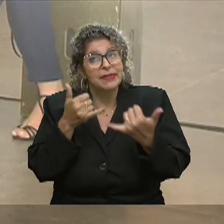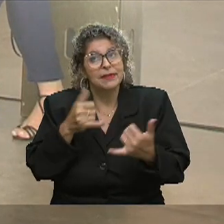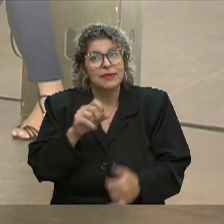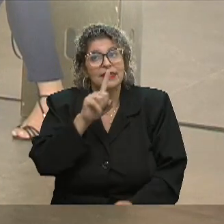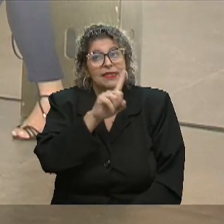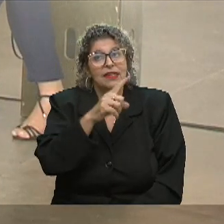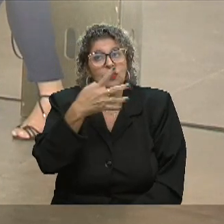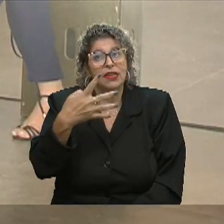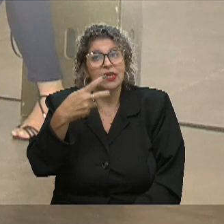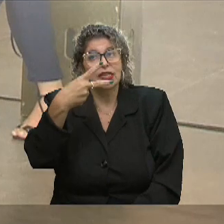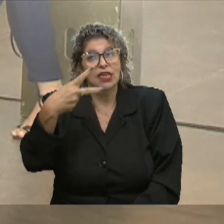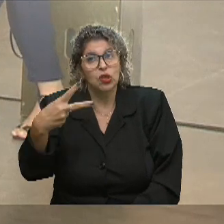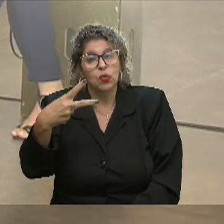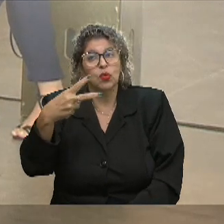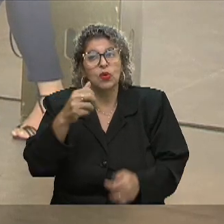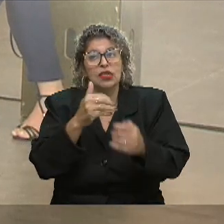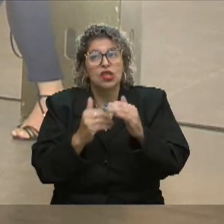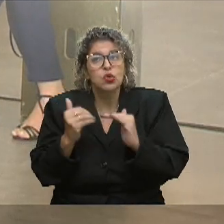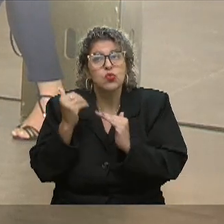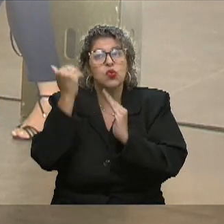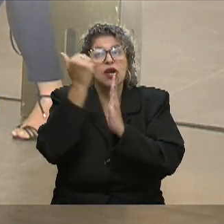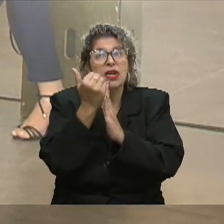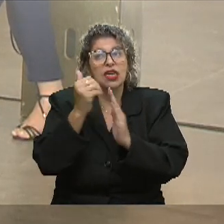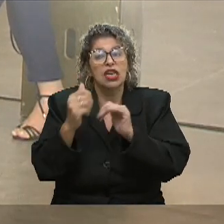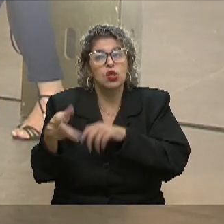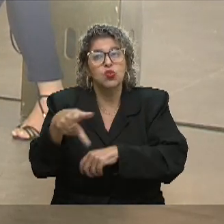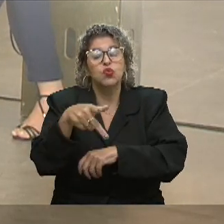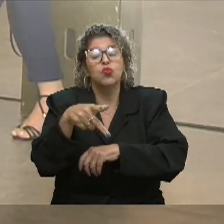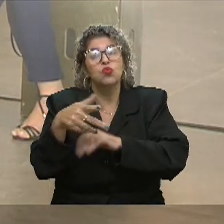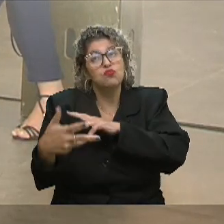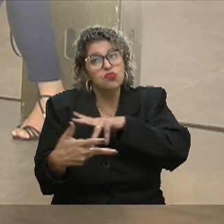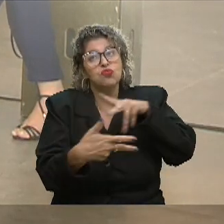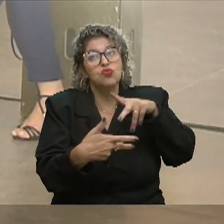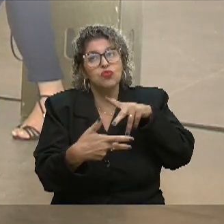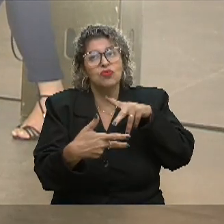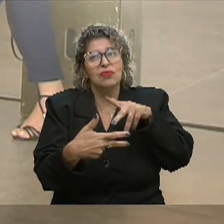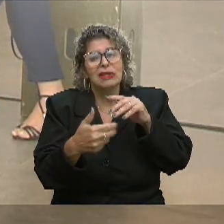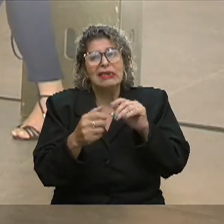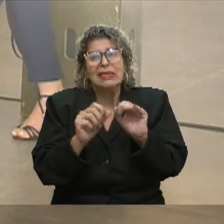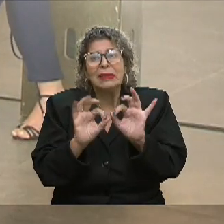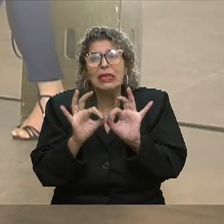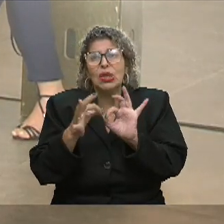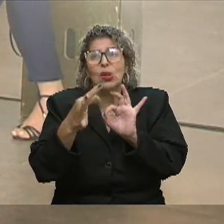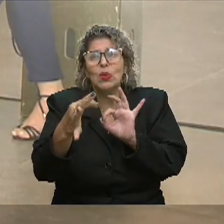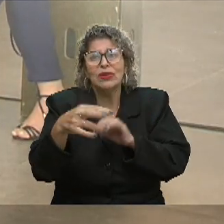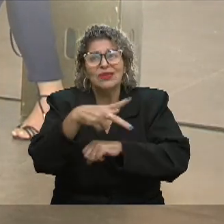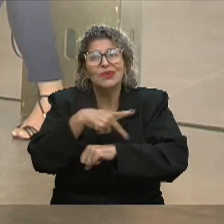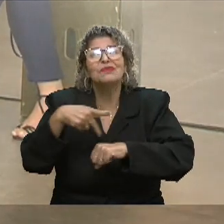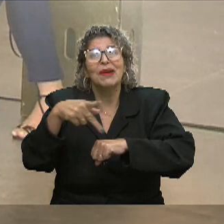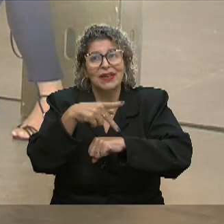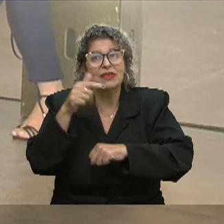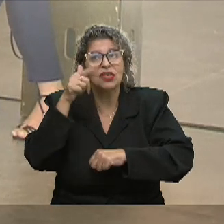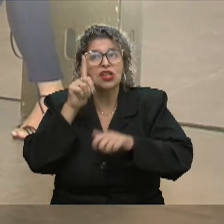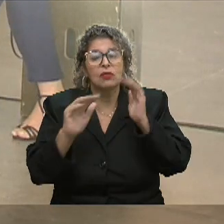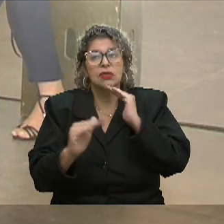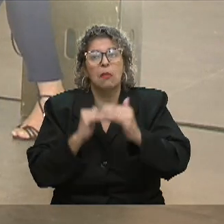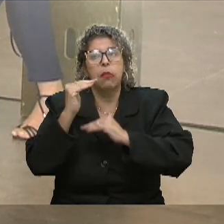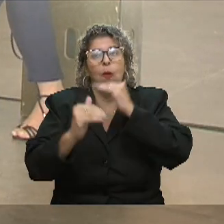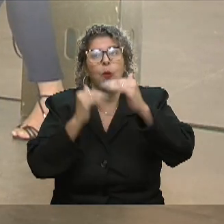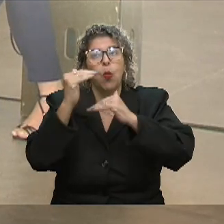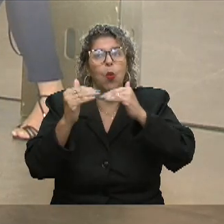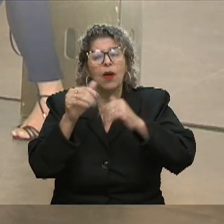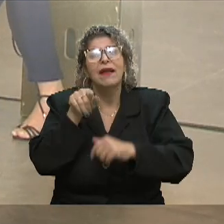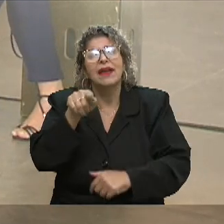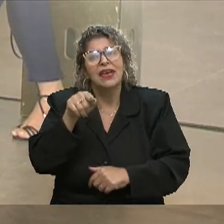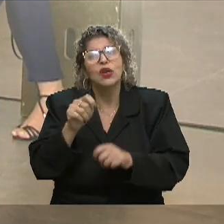142 de um ranking do mundo. Isso, assim, nos deixa muito distante dos países que já conseguiram evoluir. O que